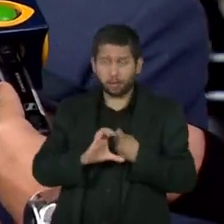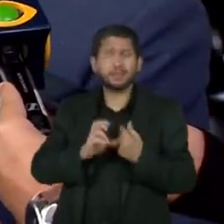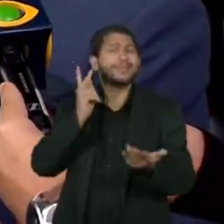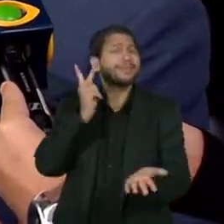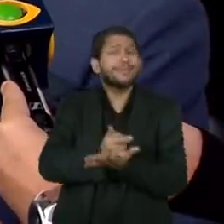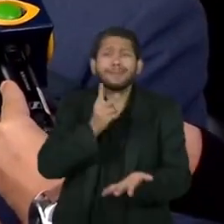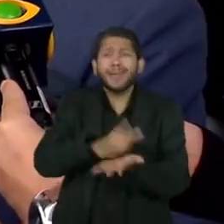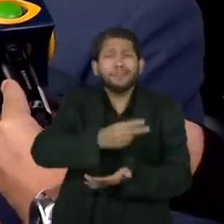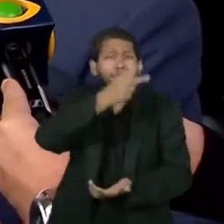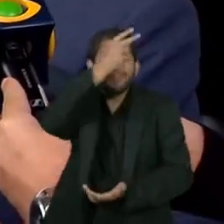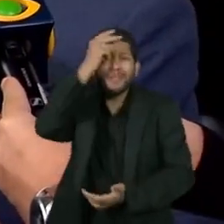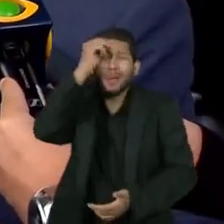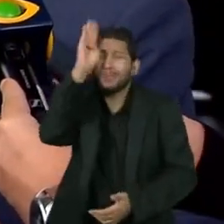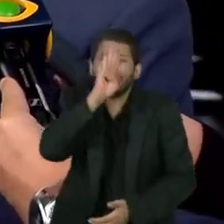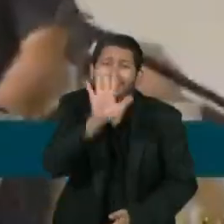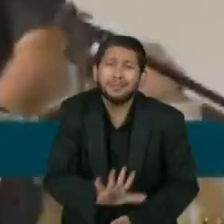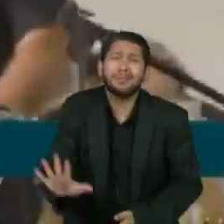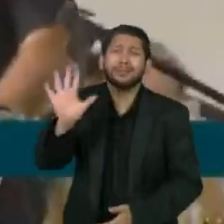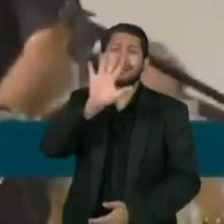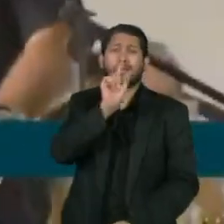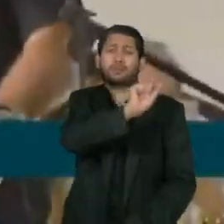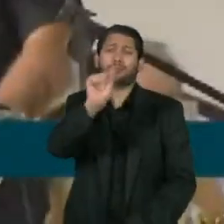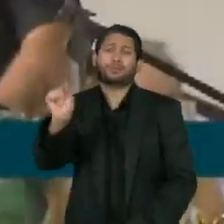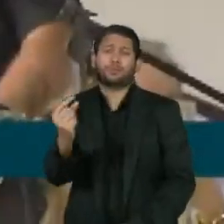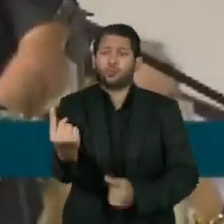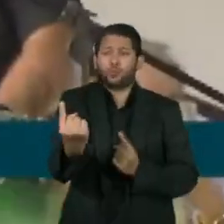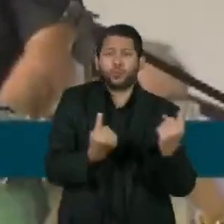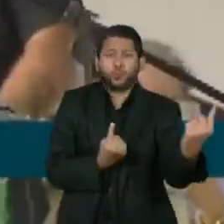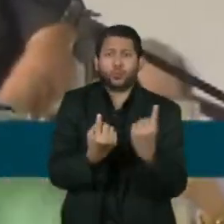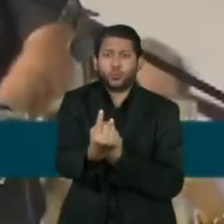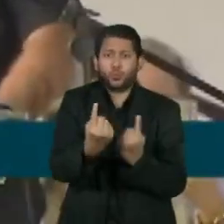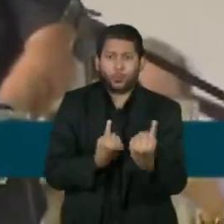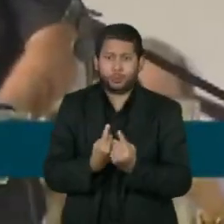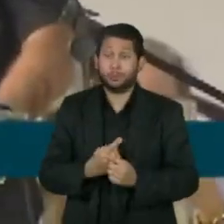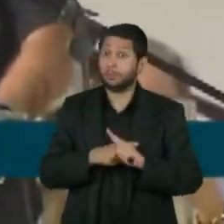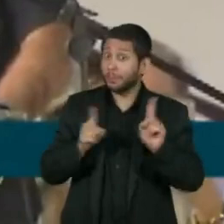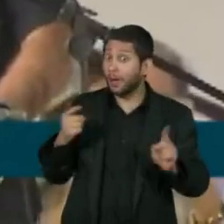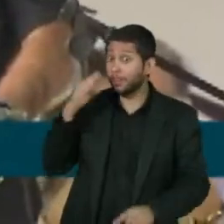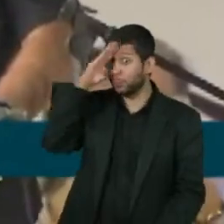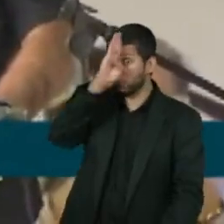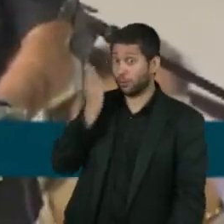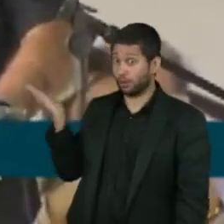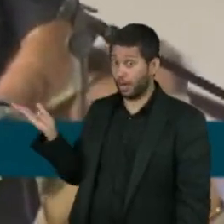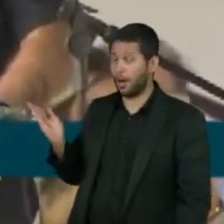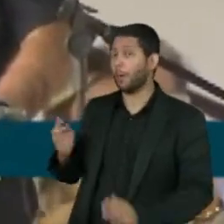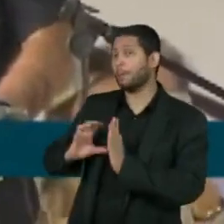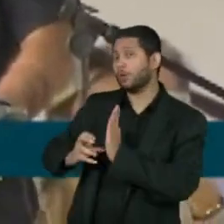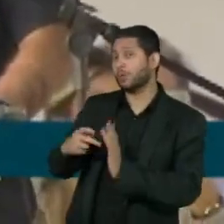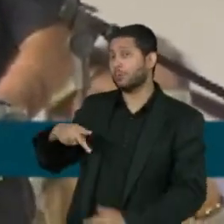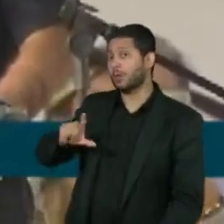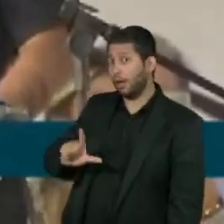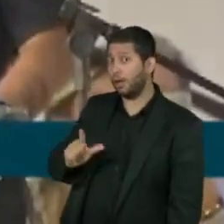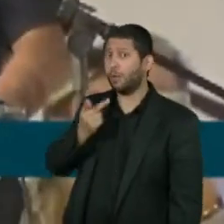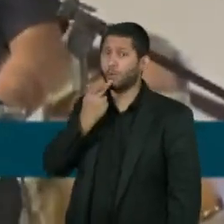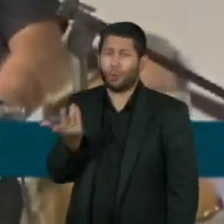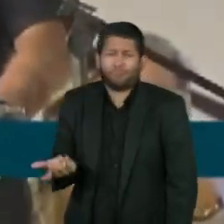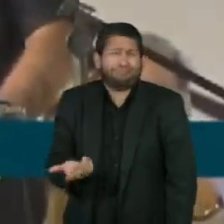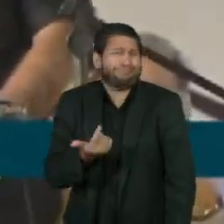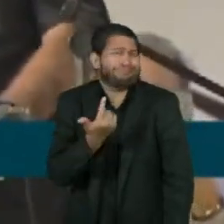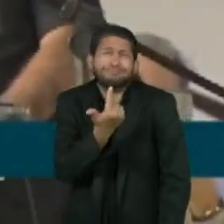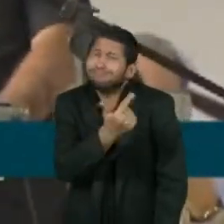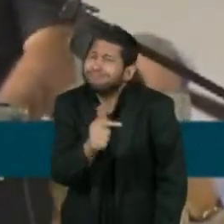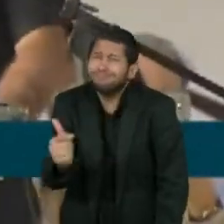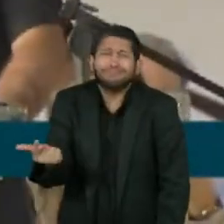prefeitos de todo o país. Apesar das denúncias, o presidente Jair Bolsonaro, do PL, voltou a dizer que não existe